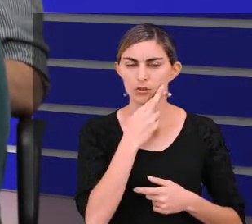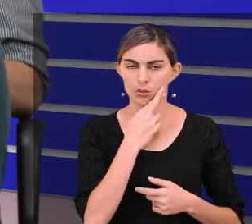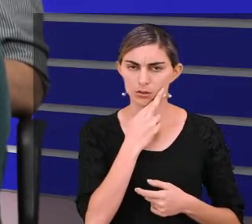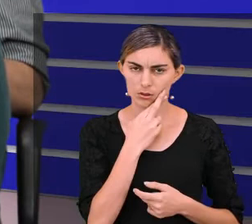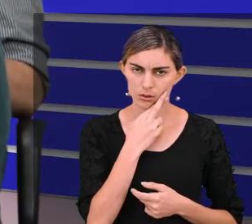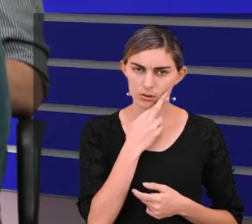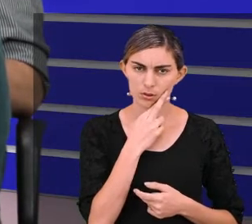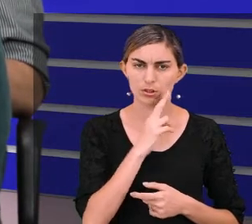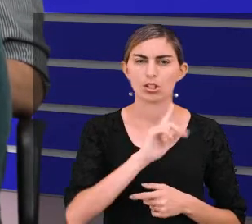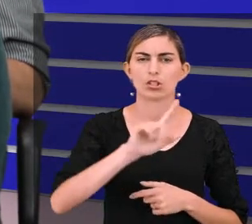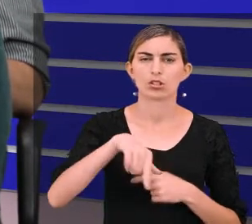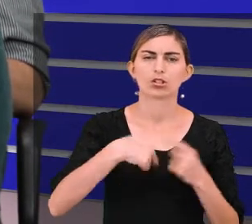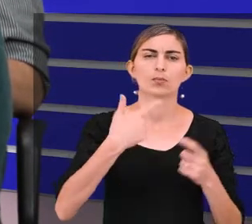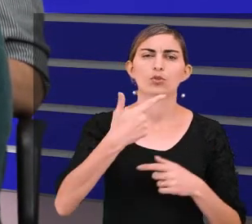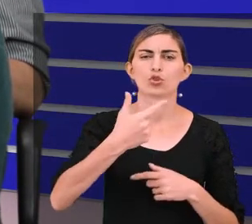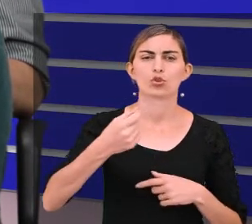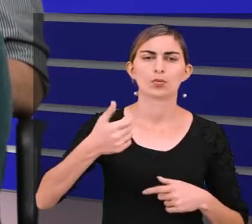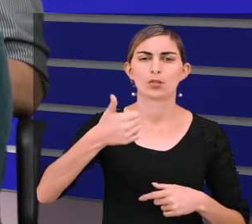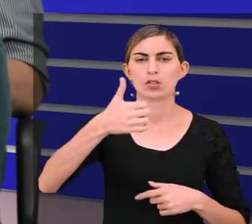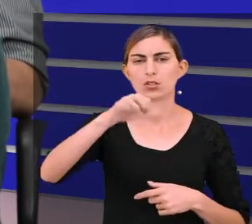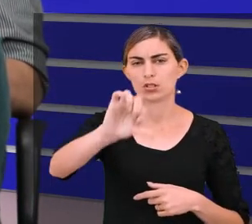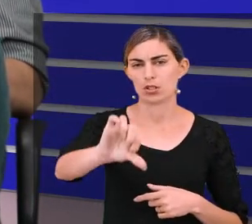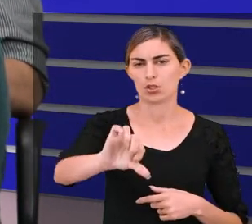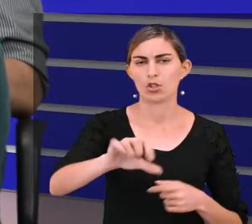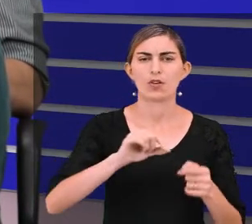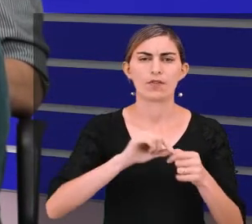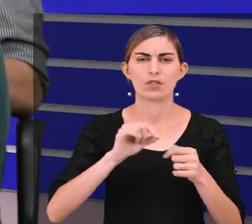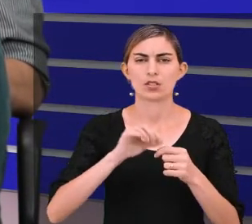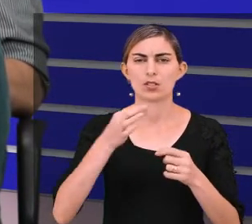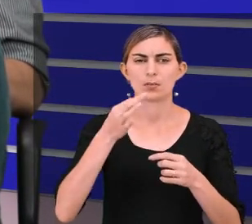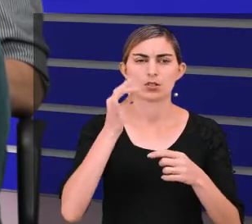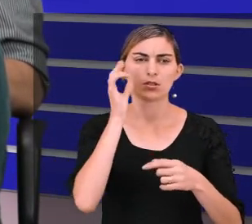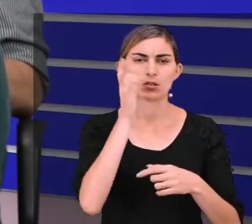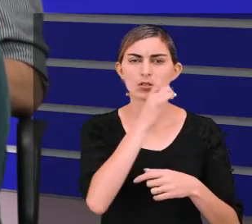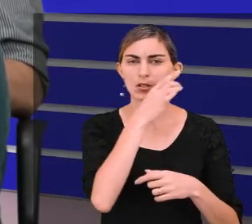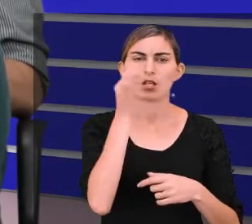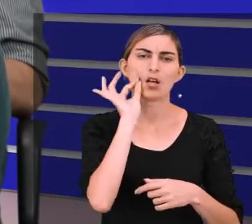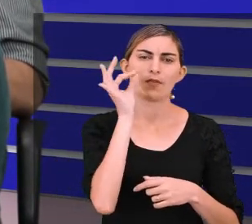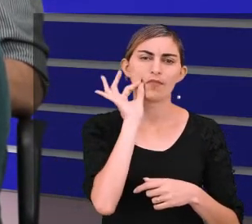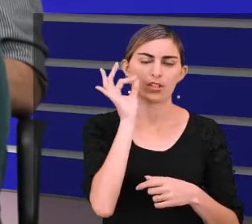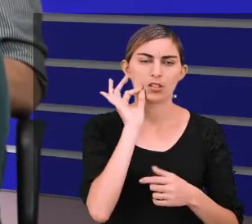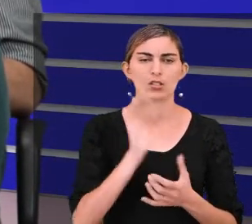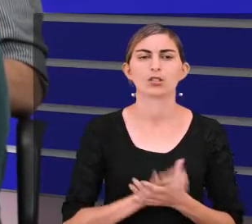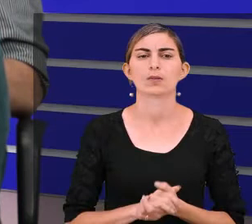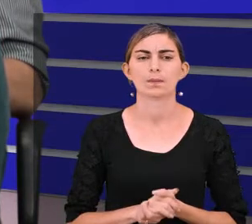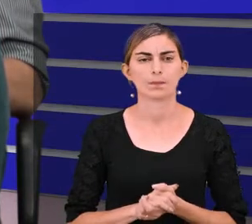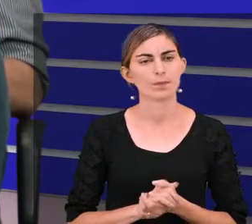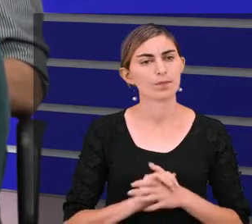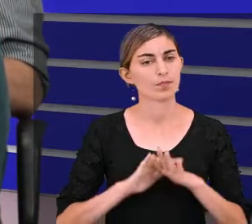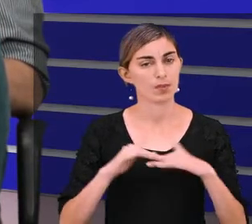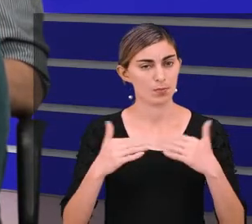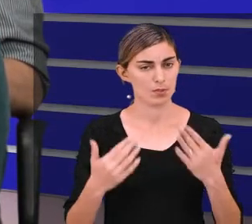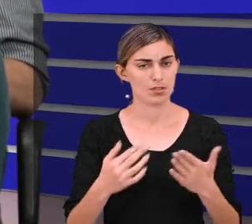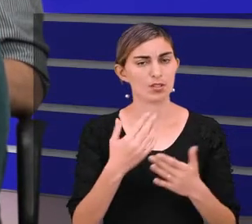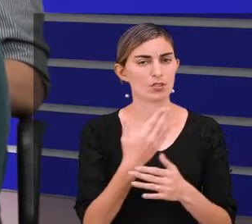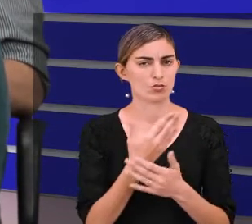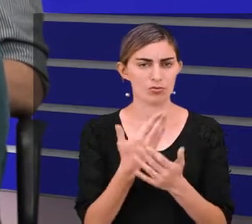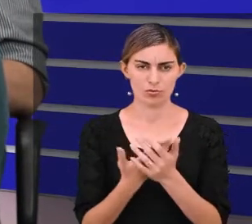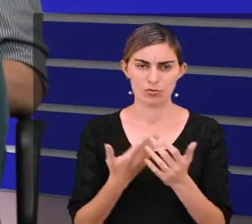o restaurante, em 2019, nós pusemos uma cafeteria. Pois é, estudante.